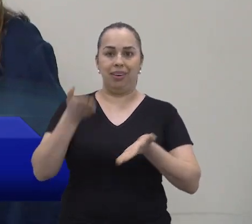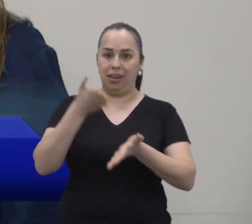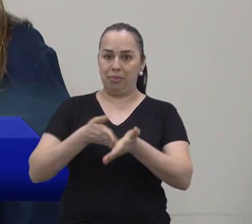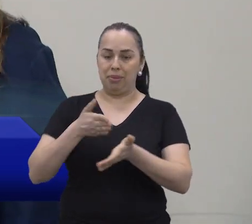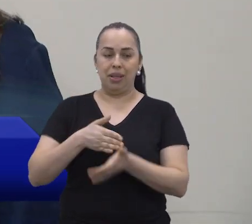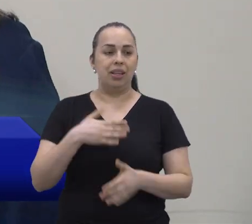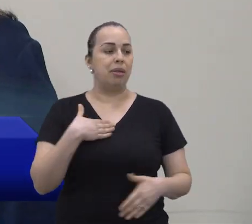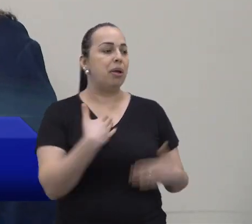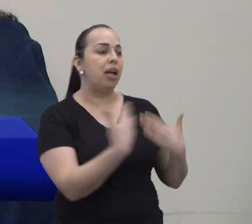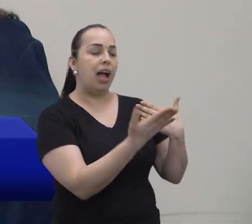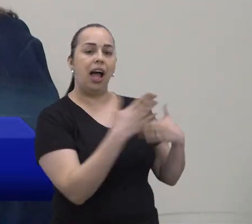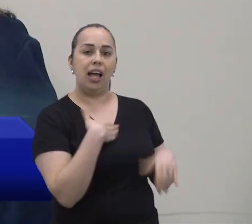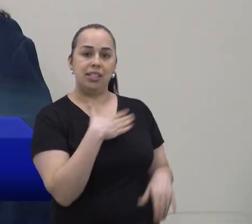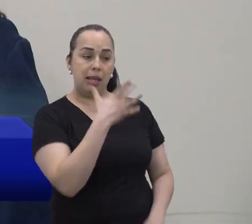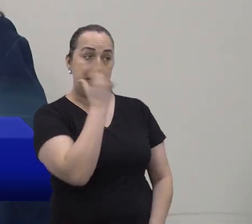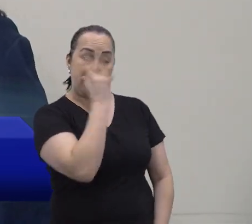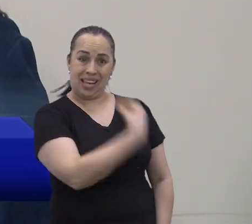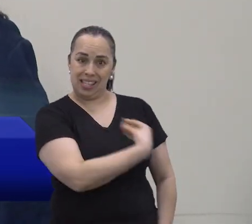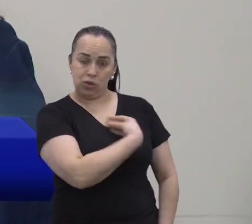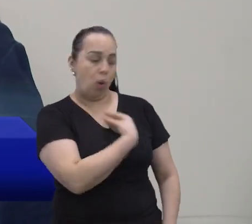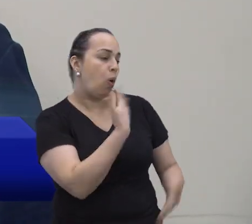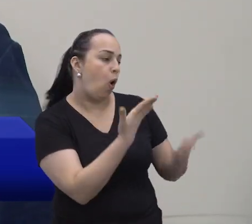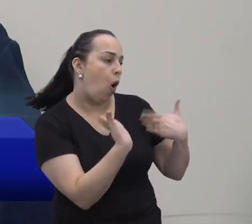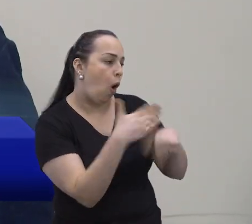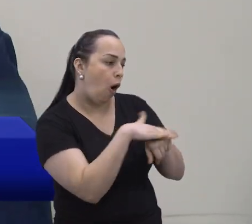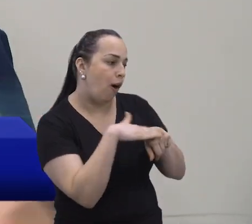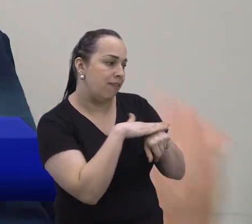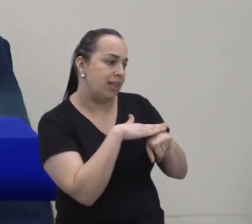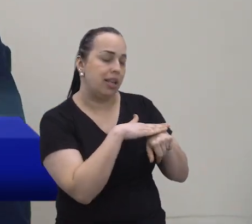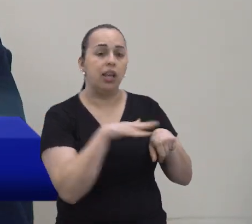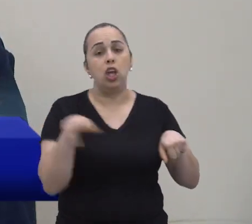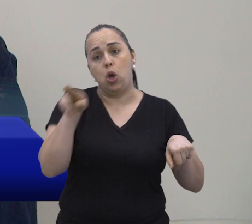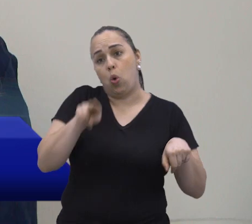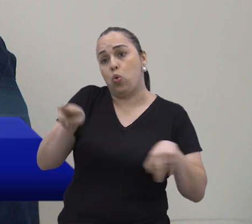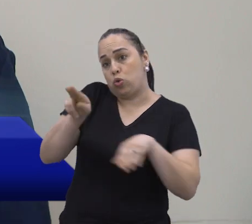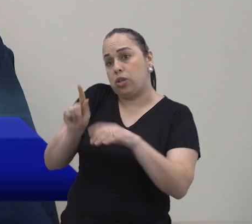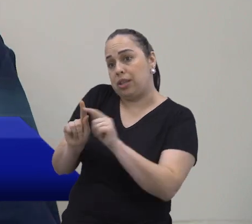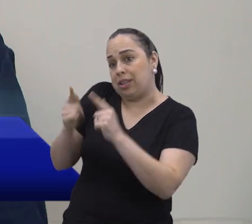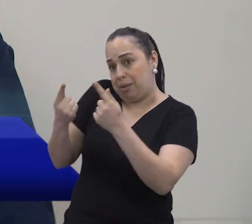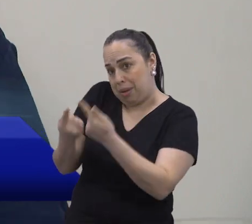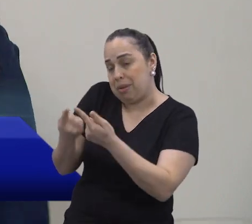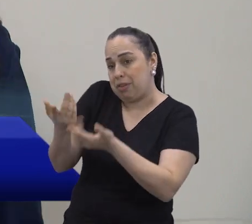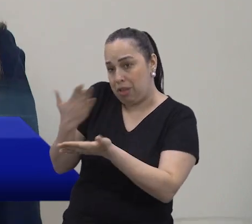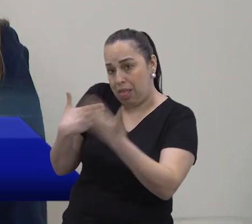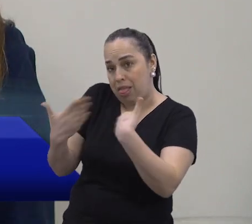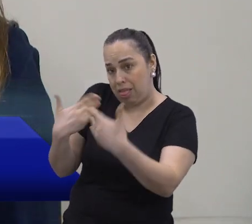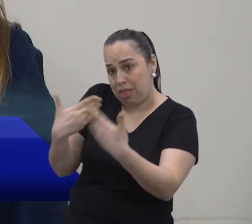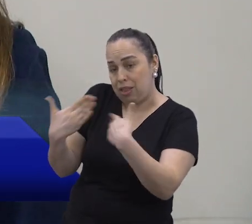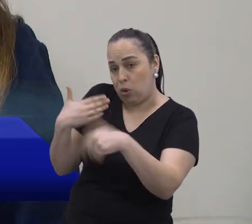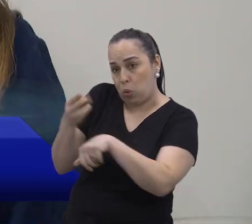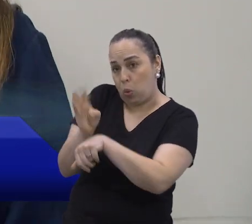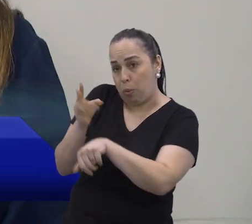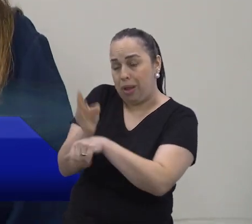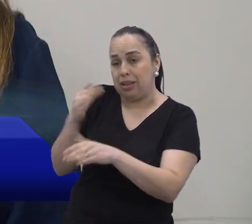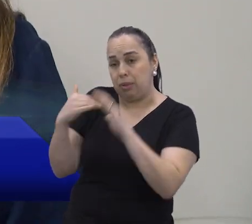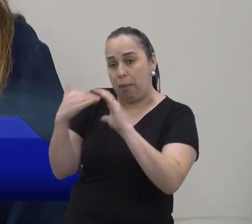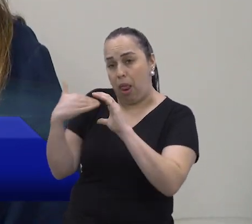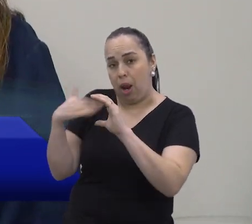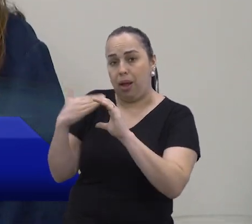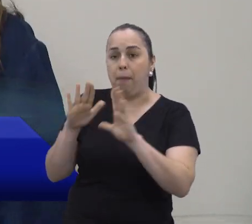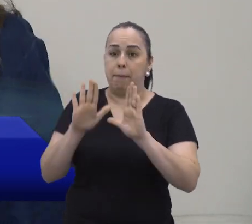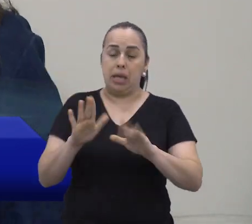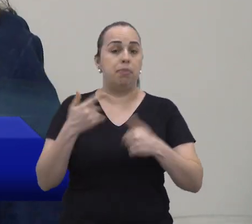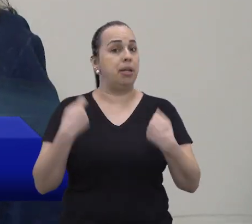forma como eu falo com esse meu colega de trabalho presencialmente, eu também vou usar na mensagem, né. Então,